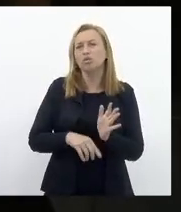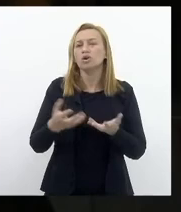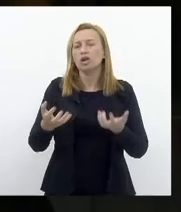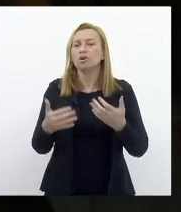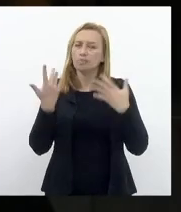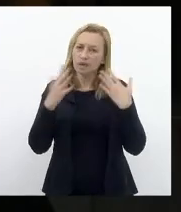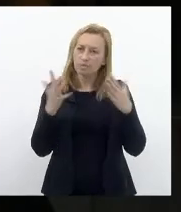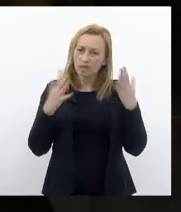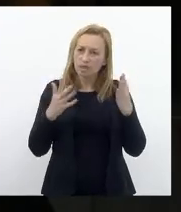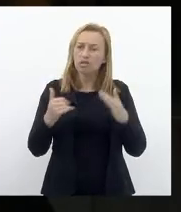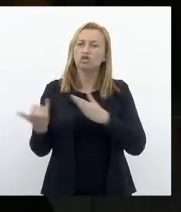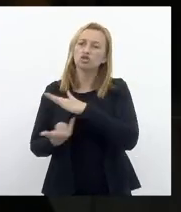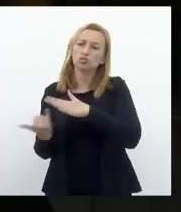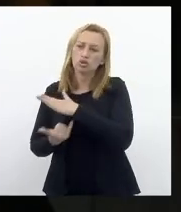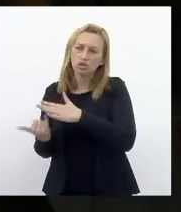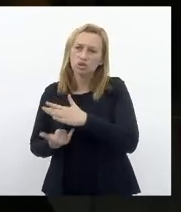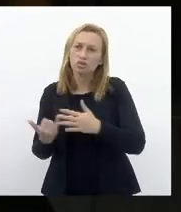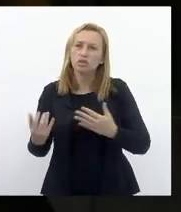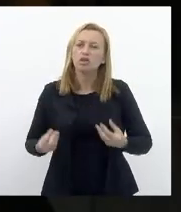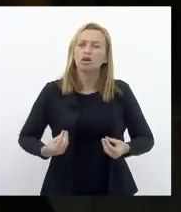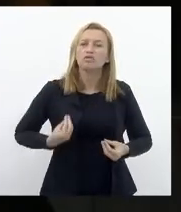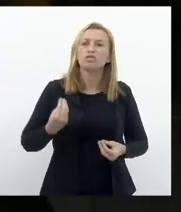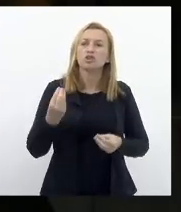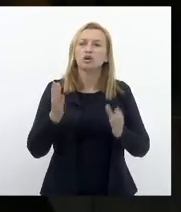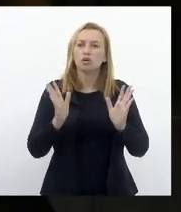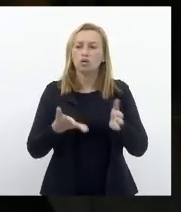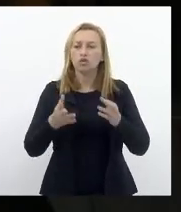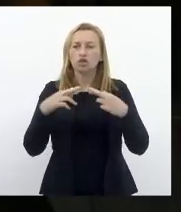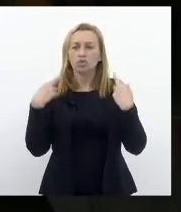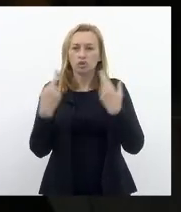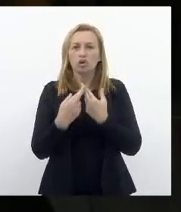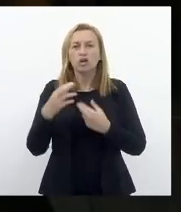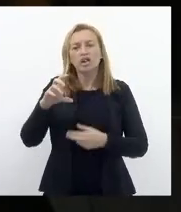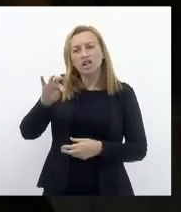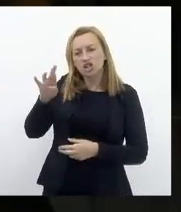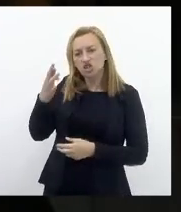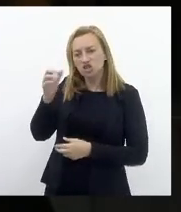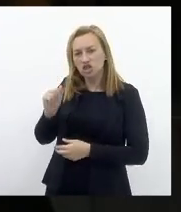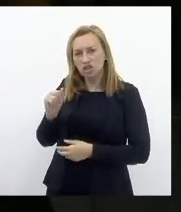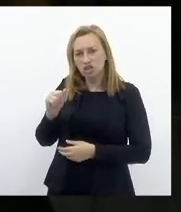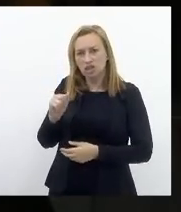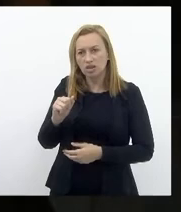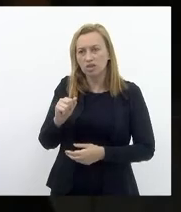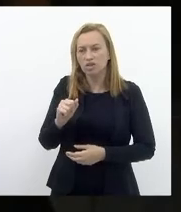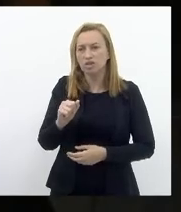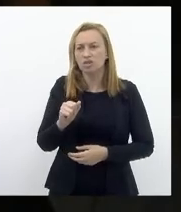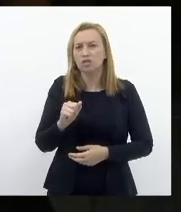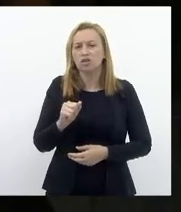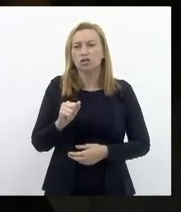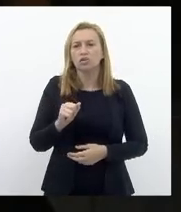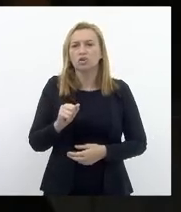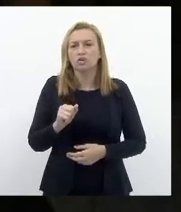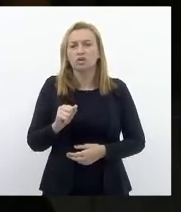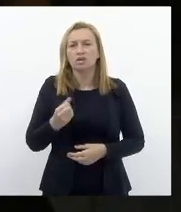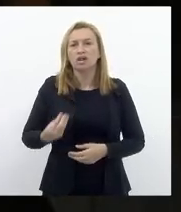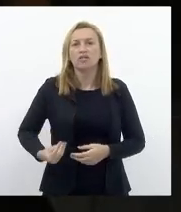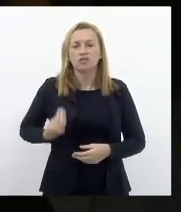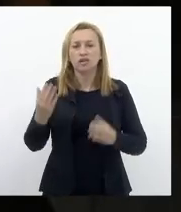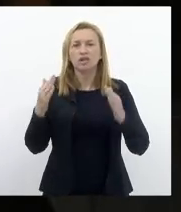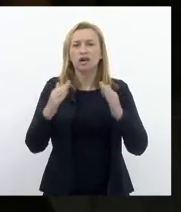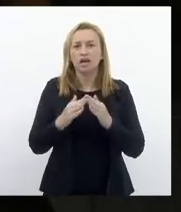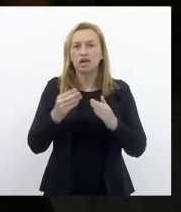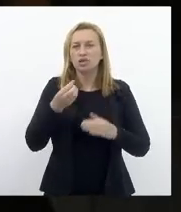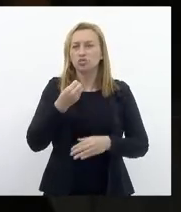As instituições Que estiveram presentes hoje Quero saudar Cristina Figueroa Sobretudo Da vida Casa do Bom